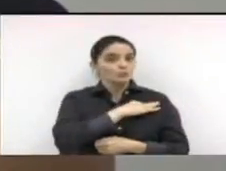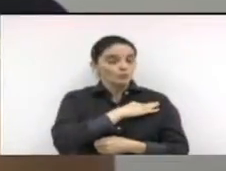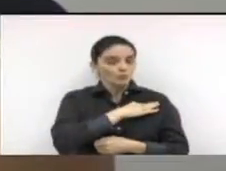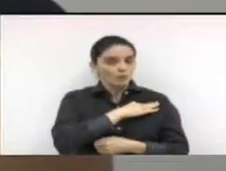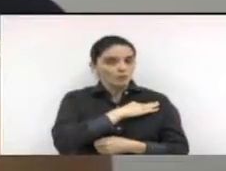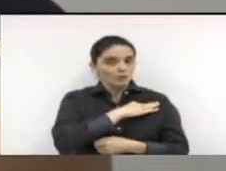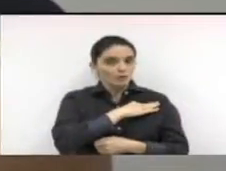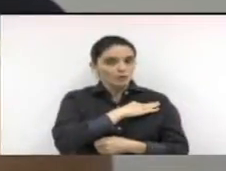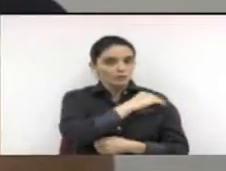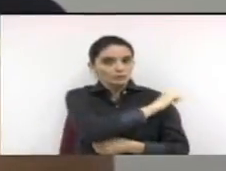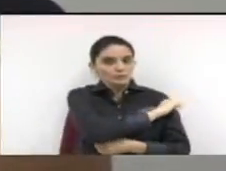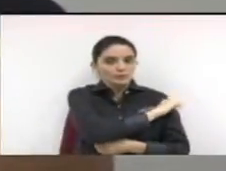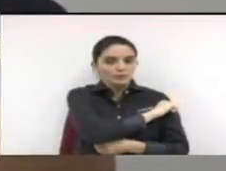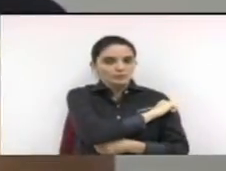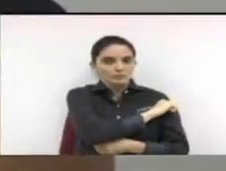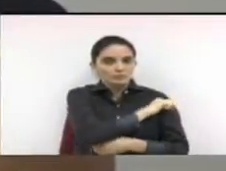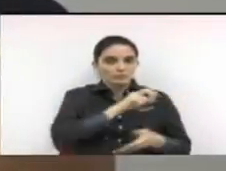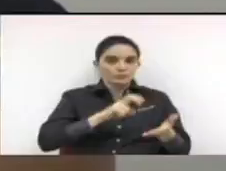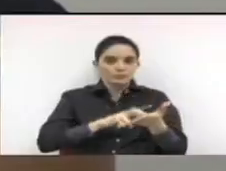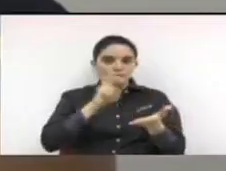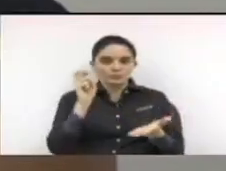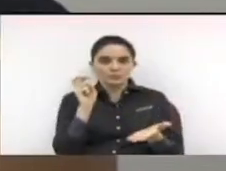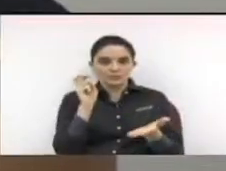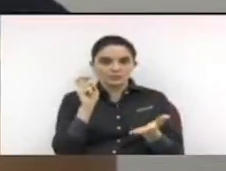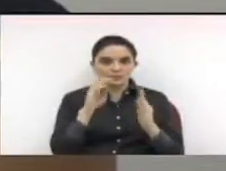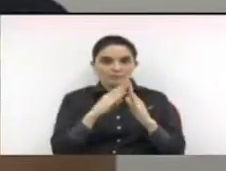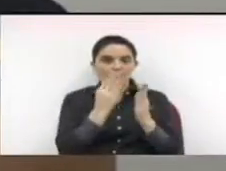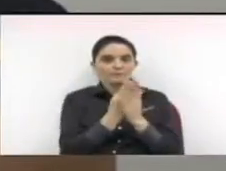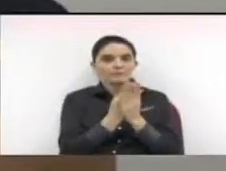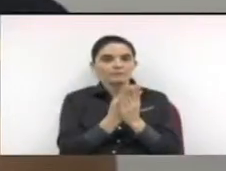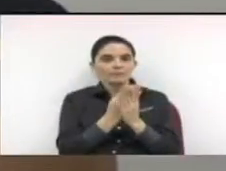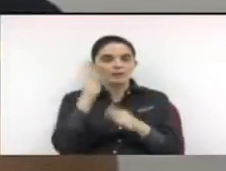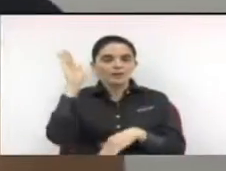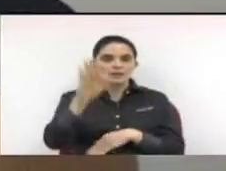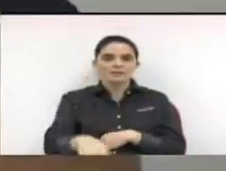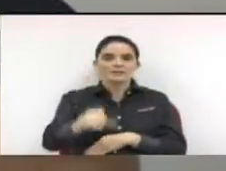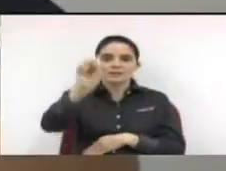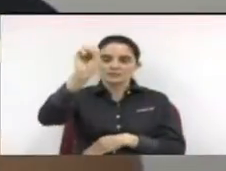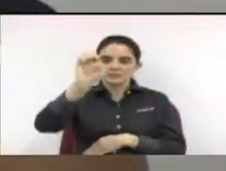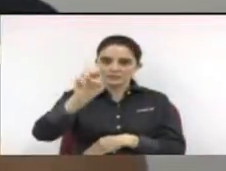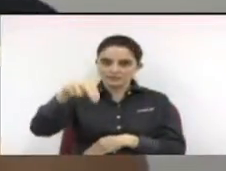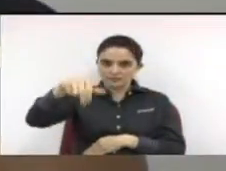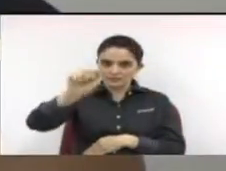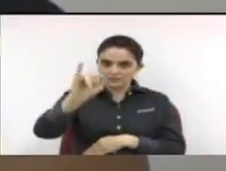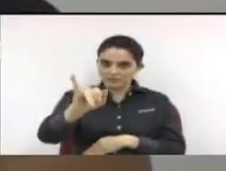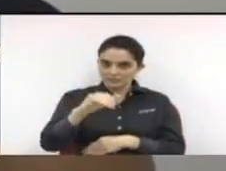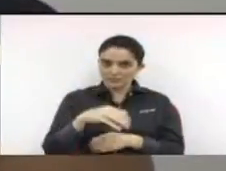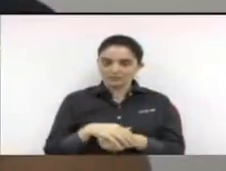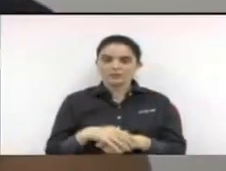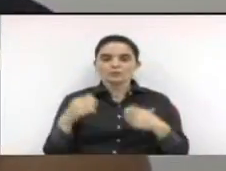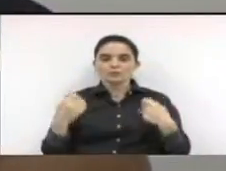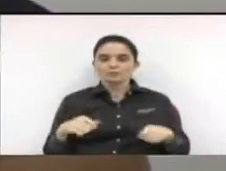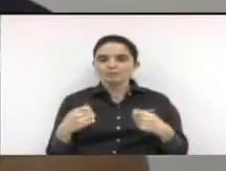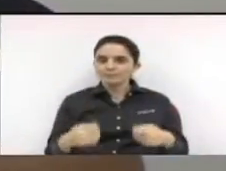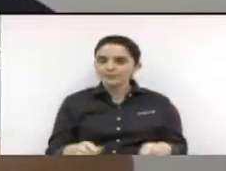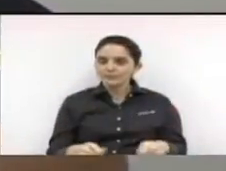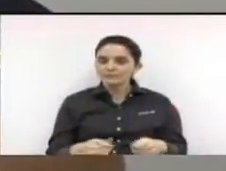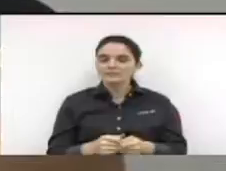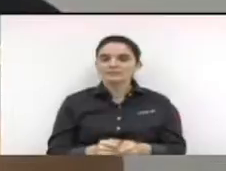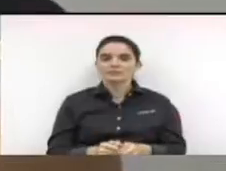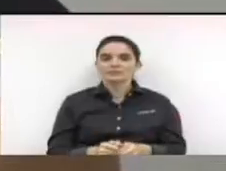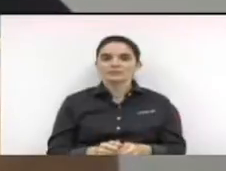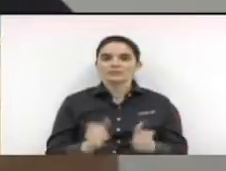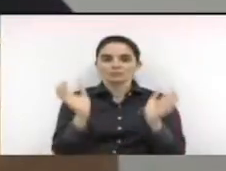SENAI à tarde e isso se a reorganização ou desorganização acontecer